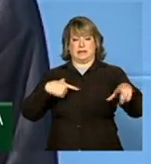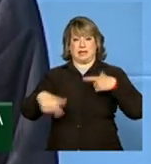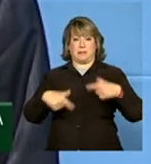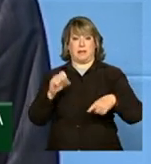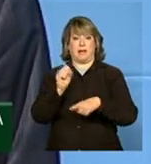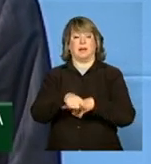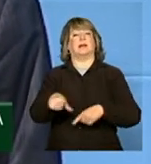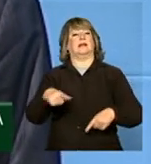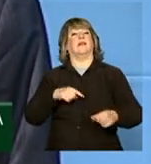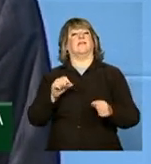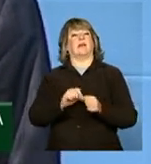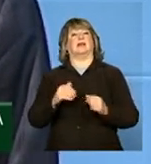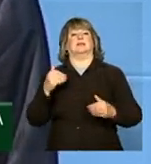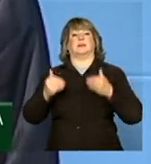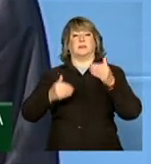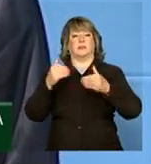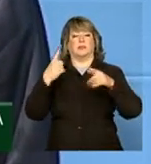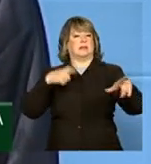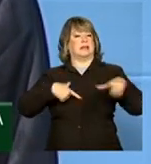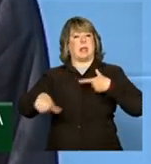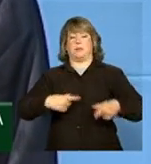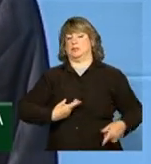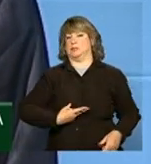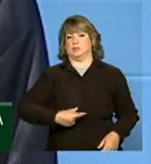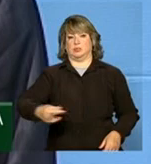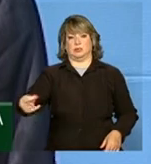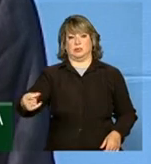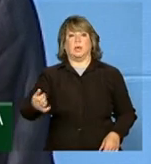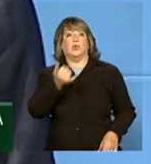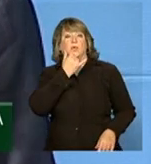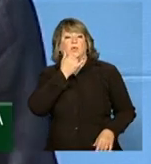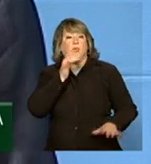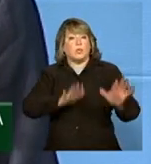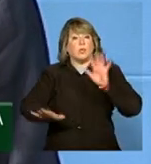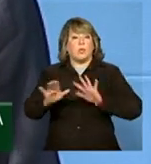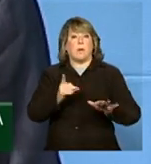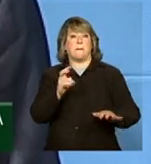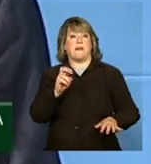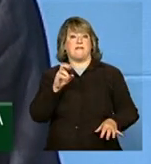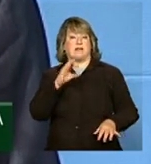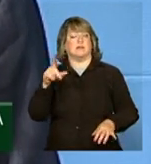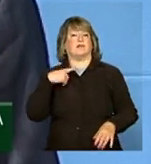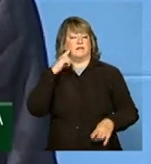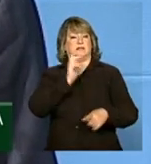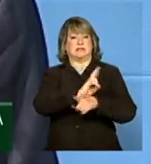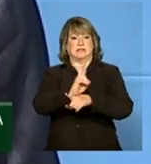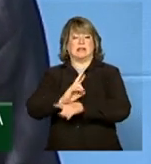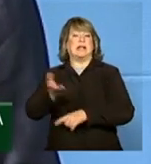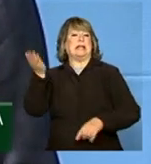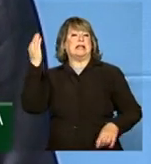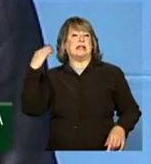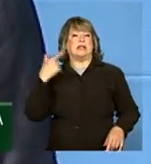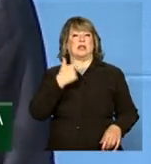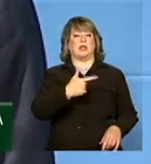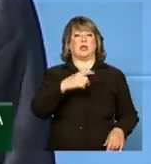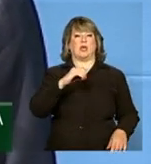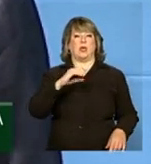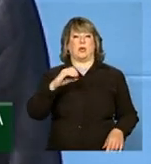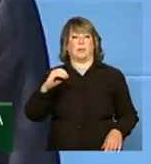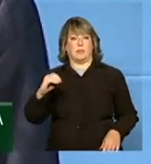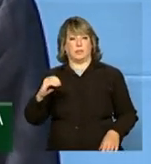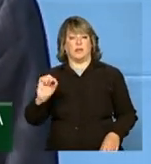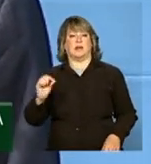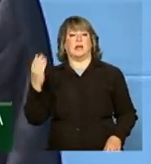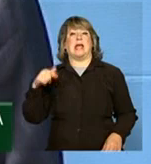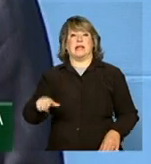desenvolvem um trabalho permanente de prevenção e fiscalização desde 2000, a inspeção do